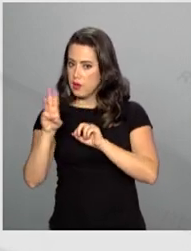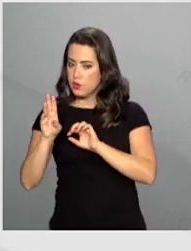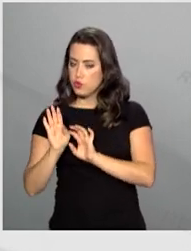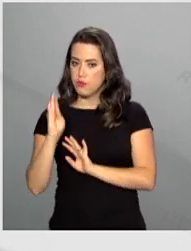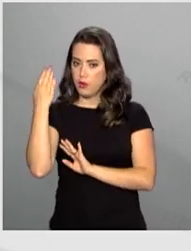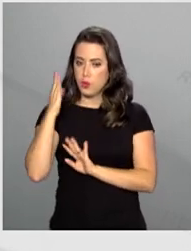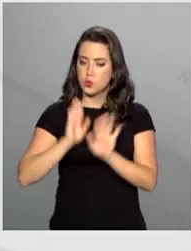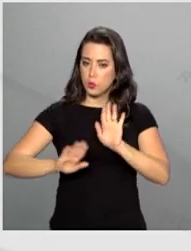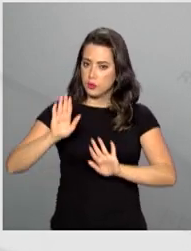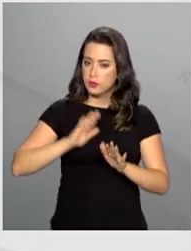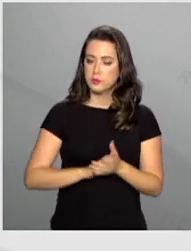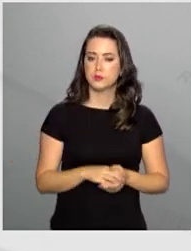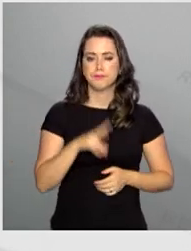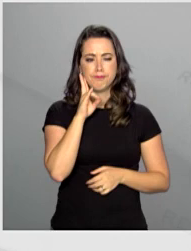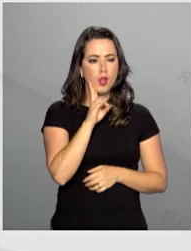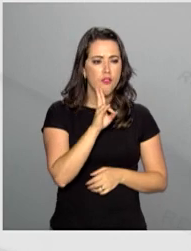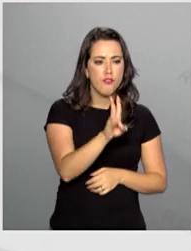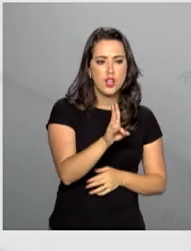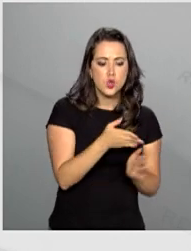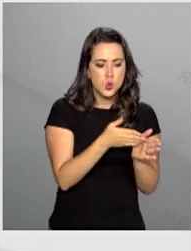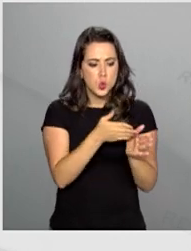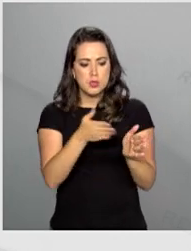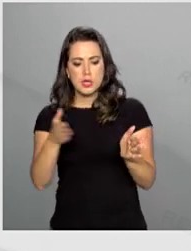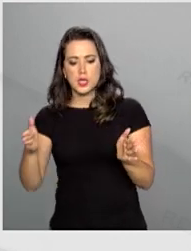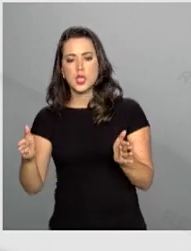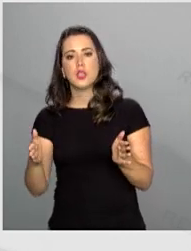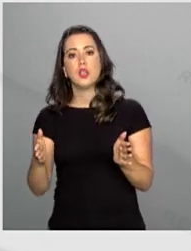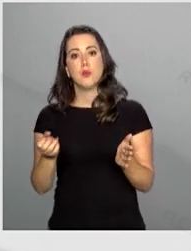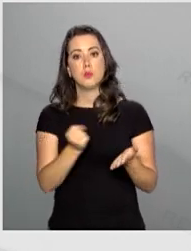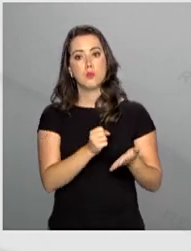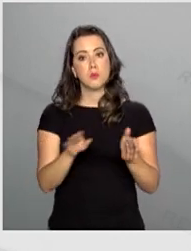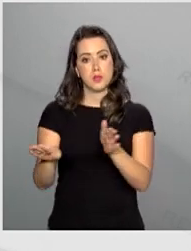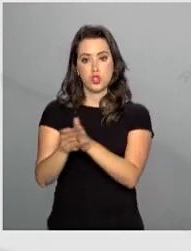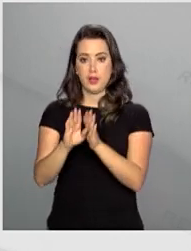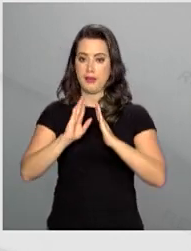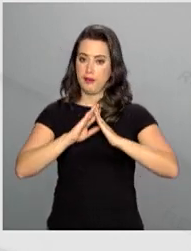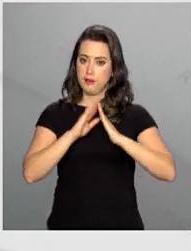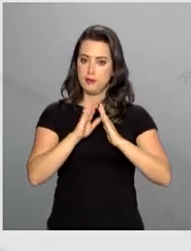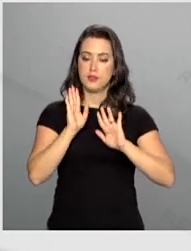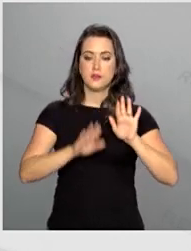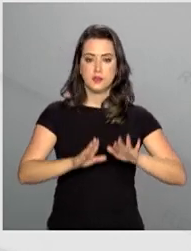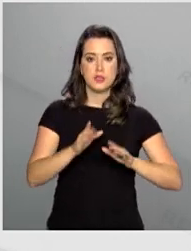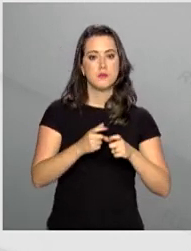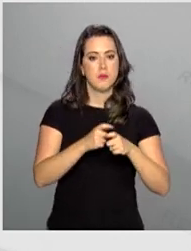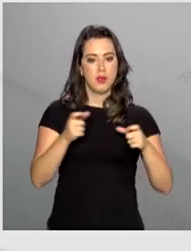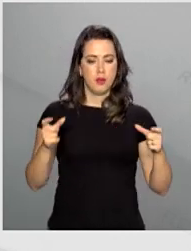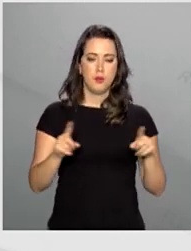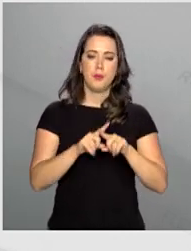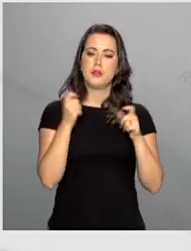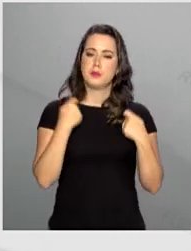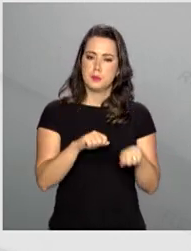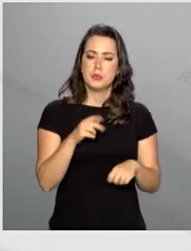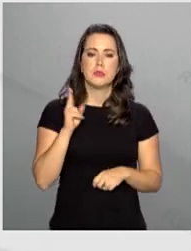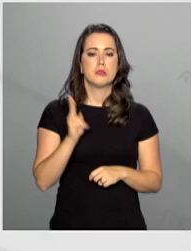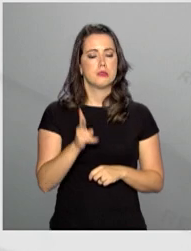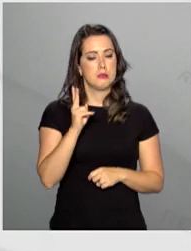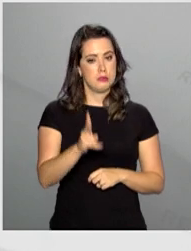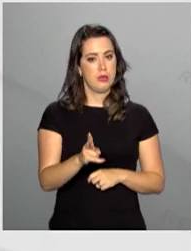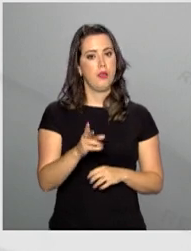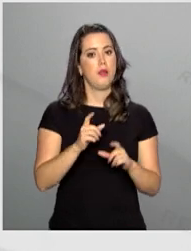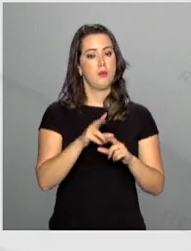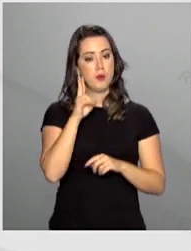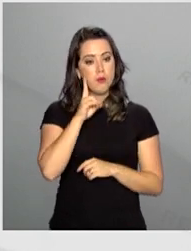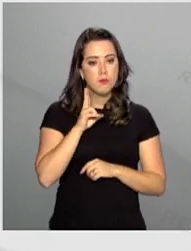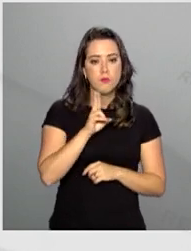Preste atenção no prazo de entrega, que neste período de Black Friday pode ser maior, mas a data precisa estar sempre de forma